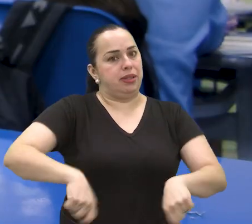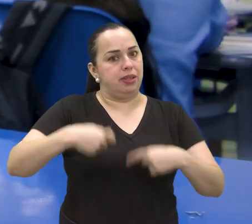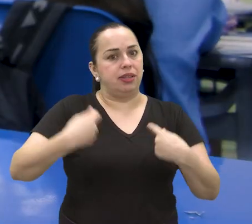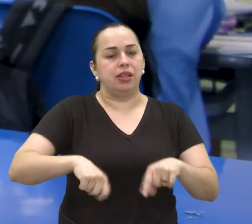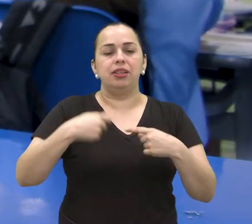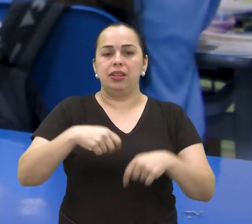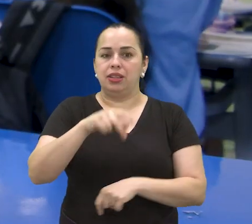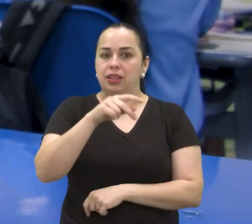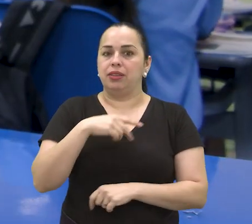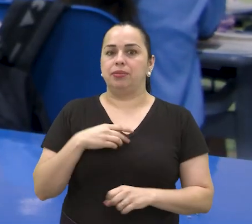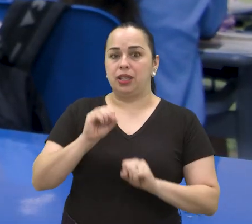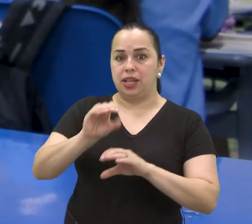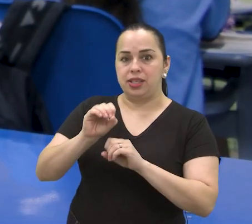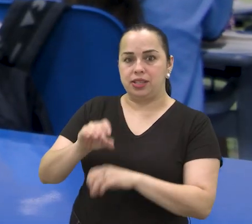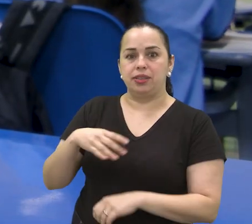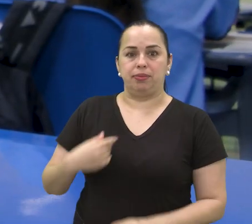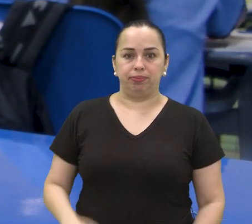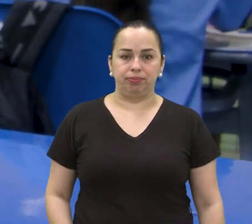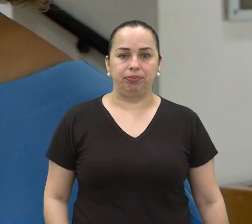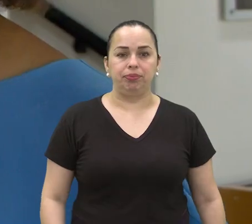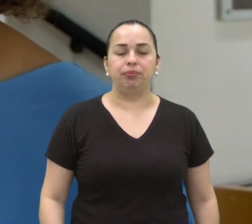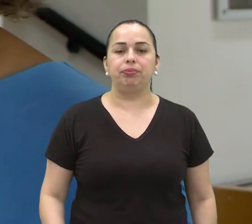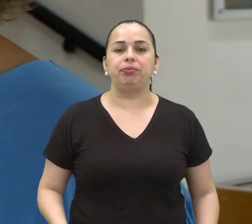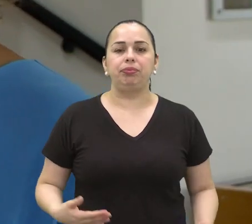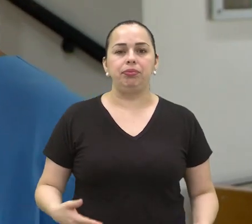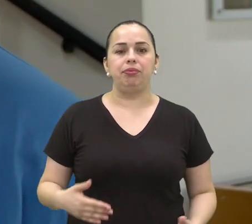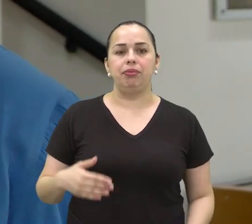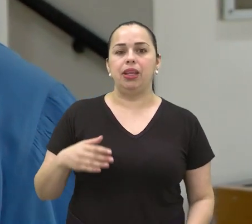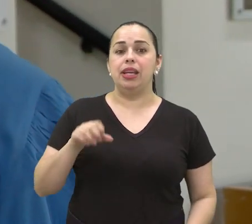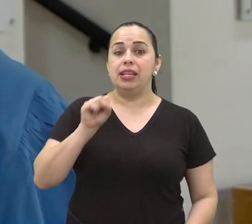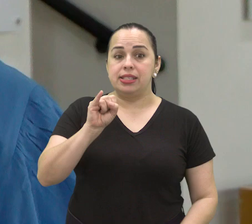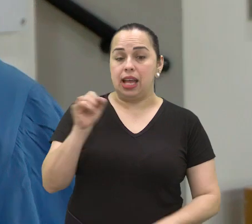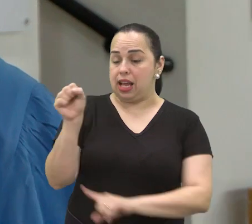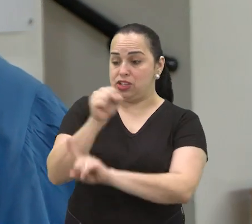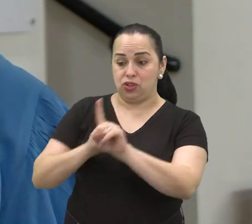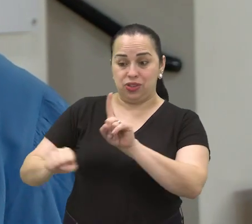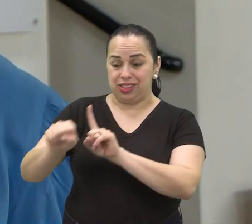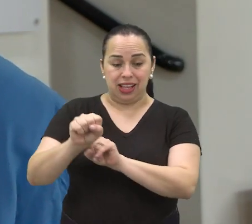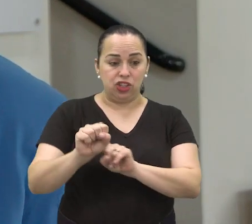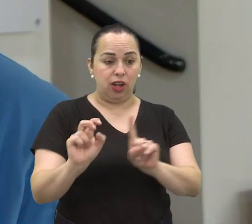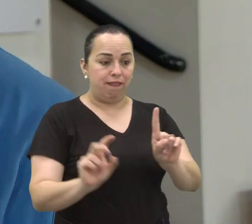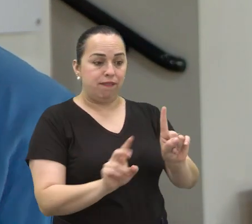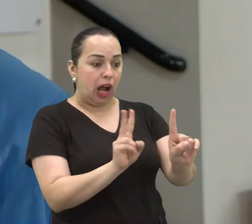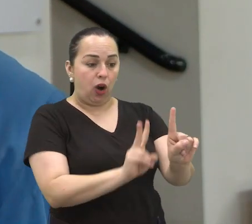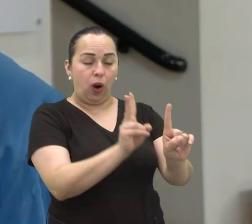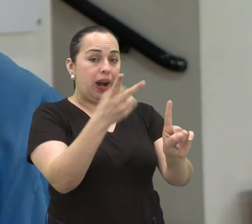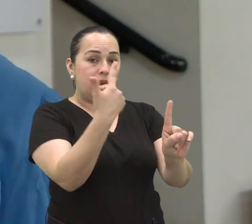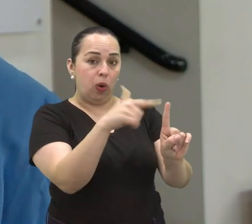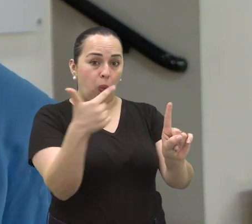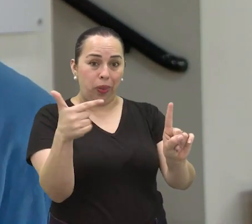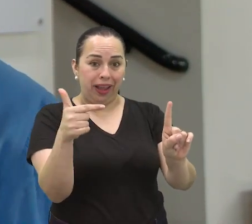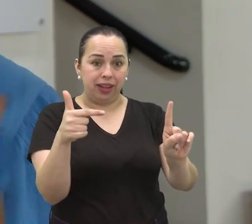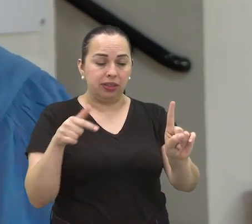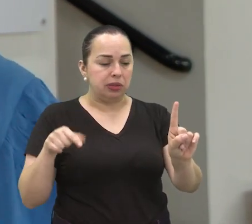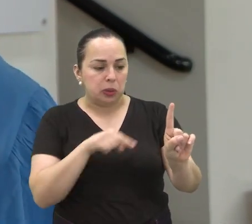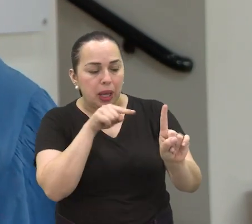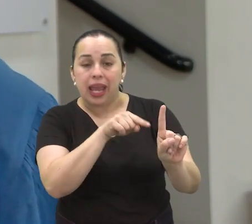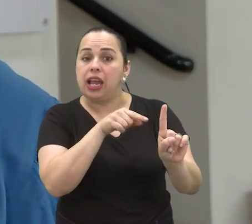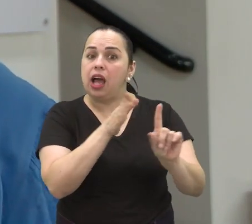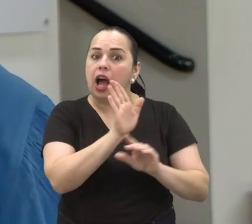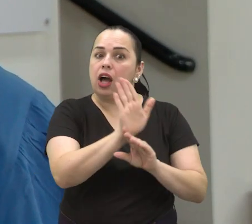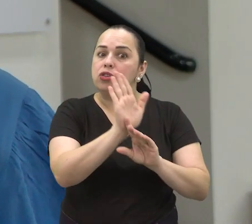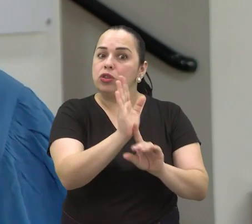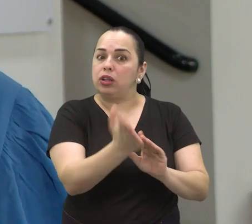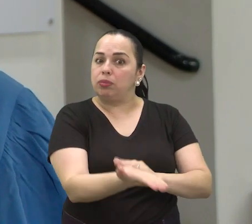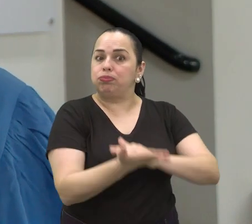dos professores e da educação para o país. Uma sociedade que não valoriza aquele que ensina, aquele que ajuda a